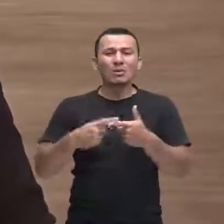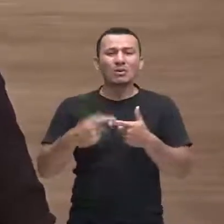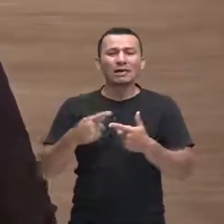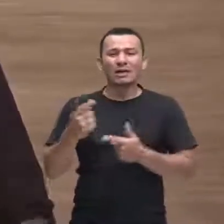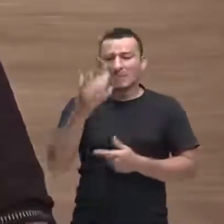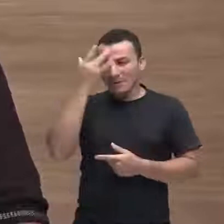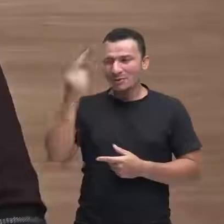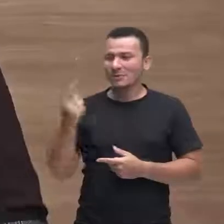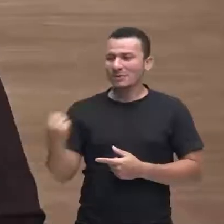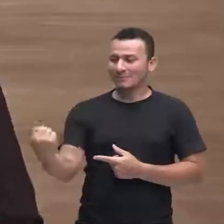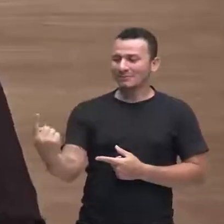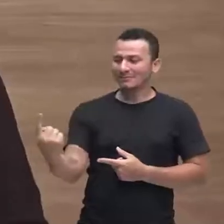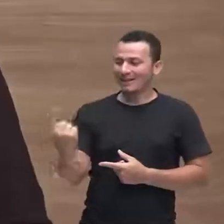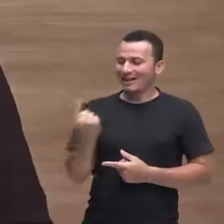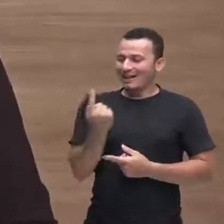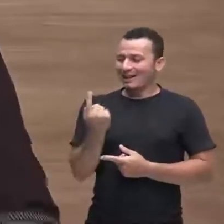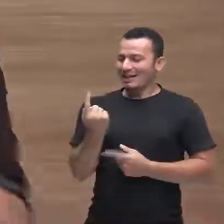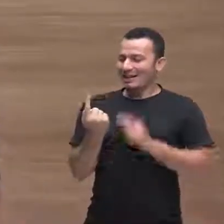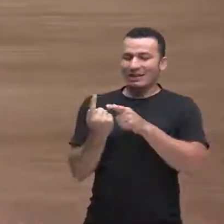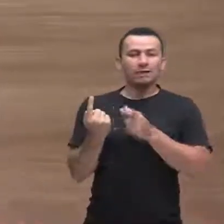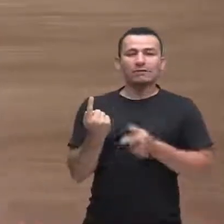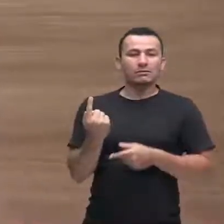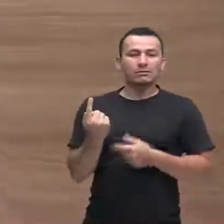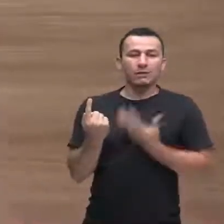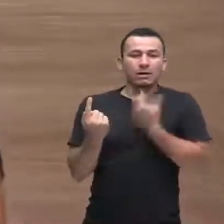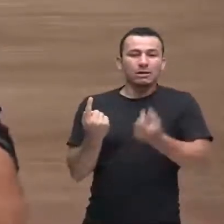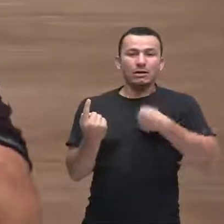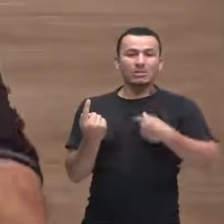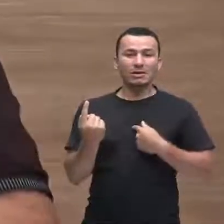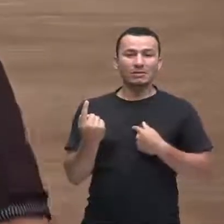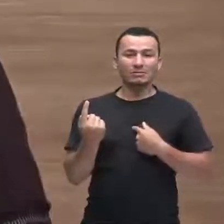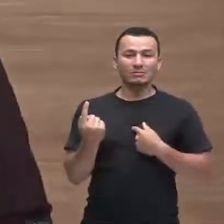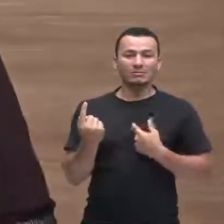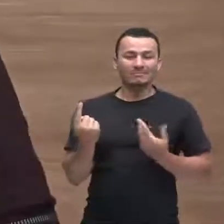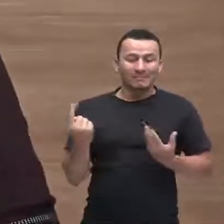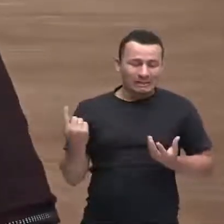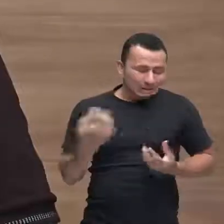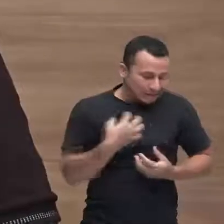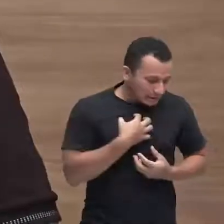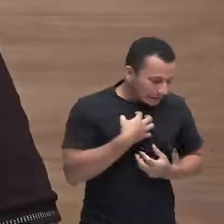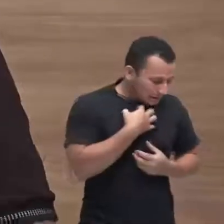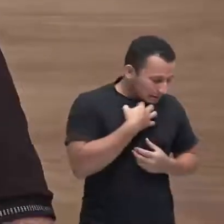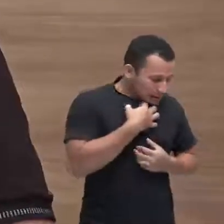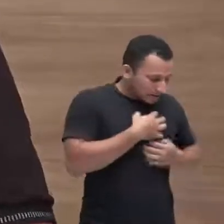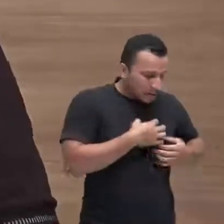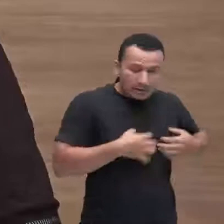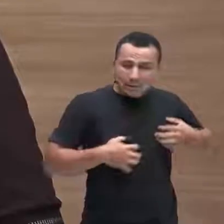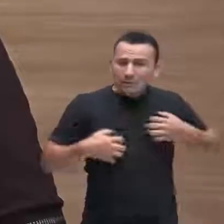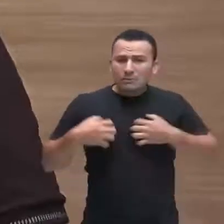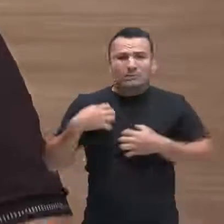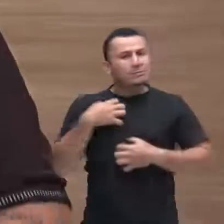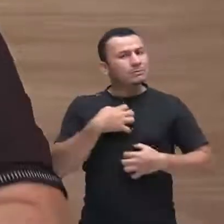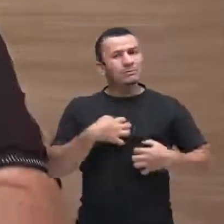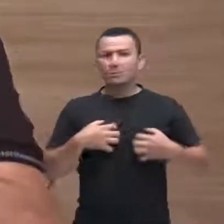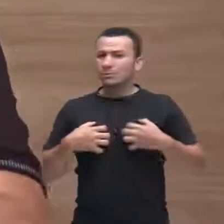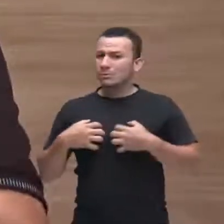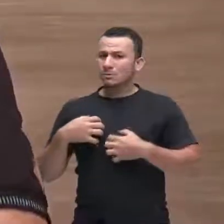e isso gera não é Afonso gera algo nesse adolescente que é